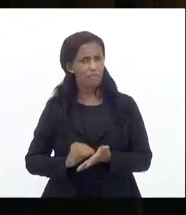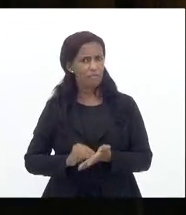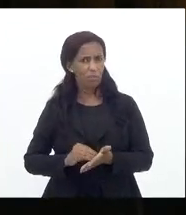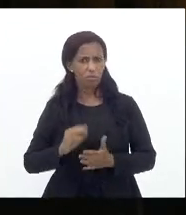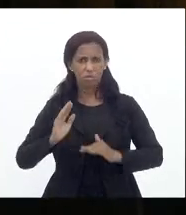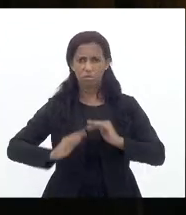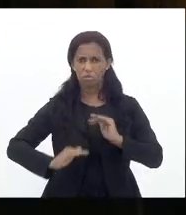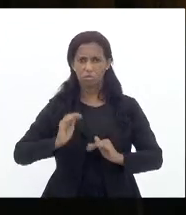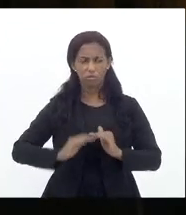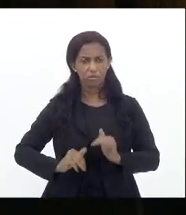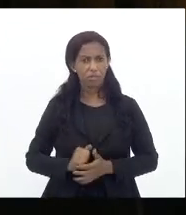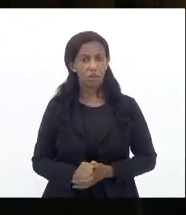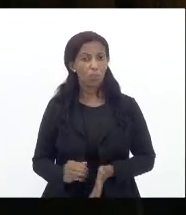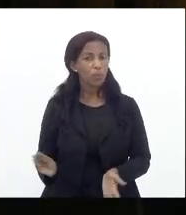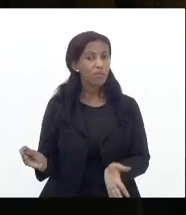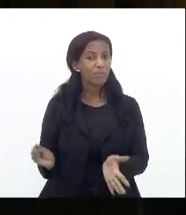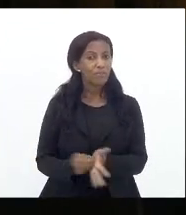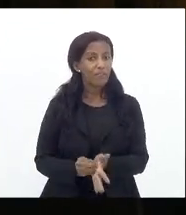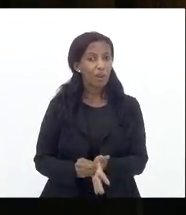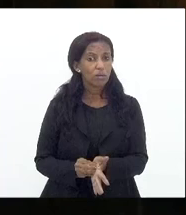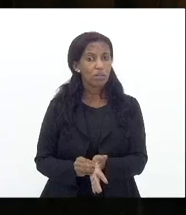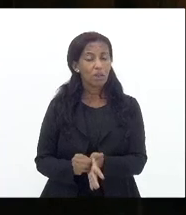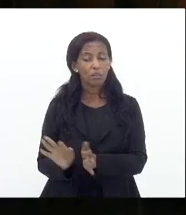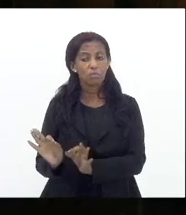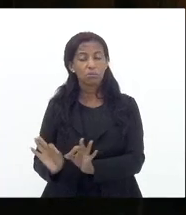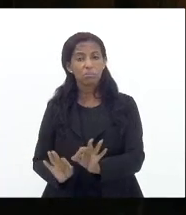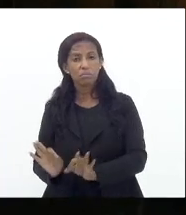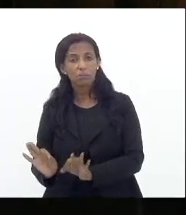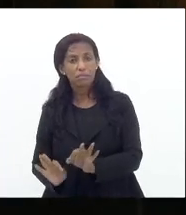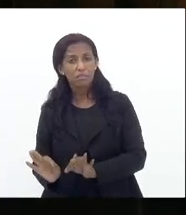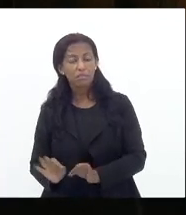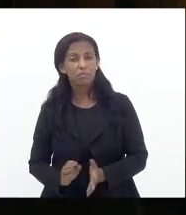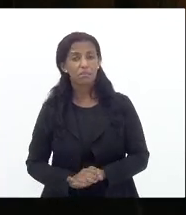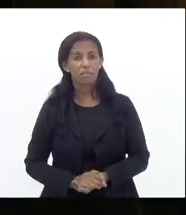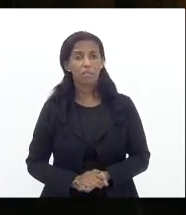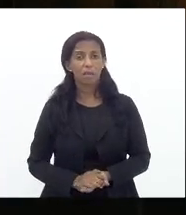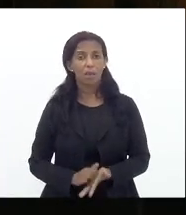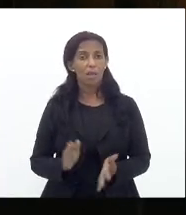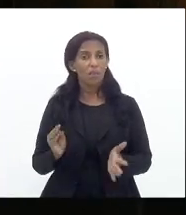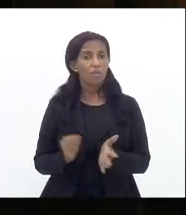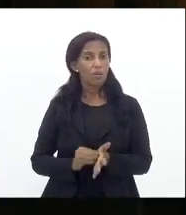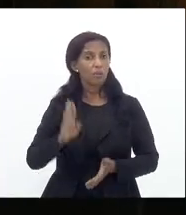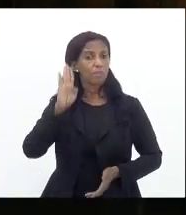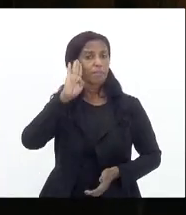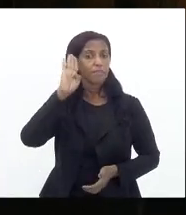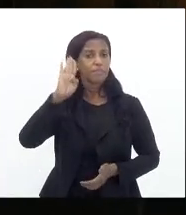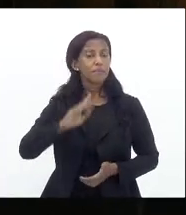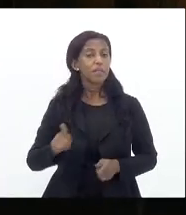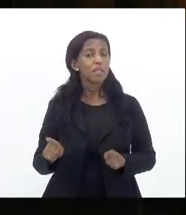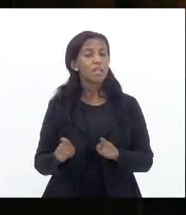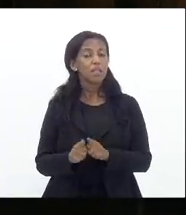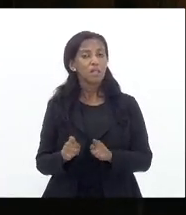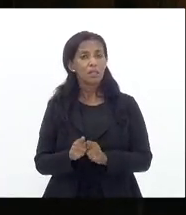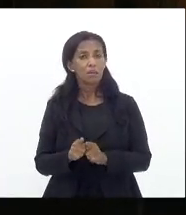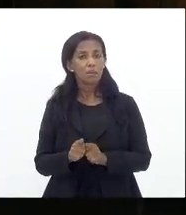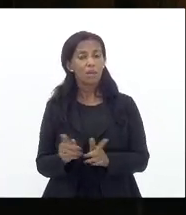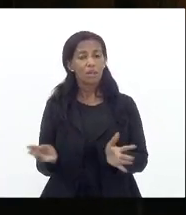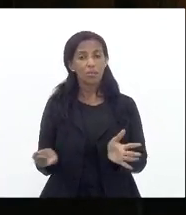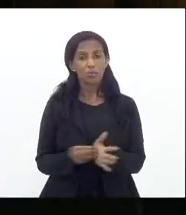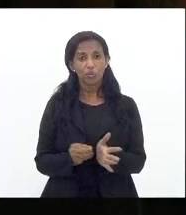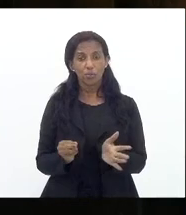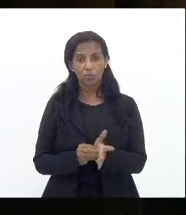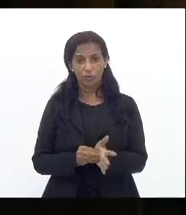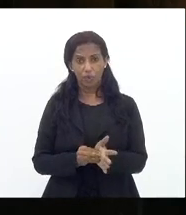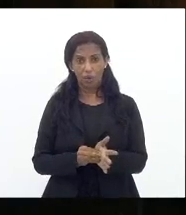o que falta é planejamento falta prioridade e também nos falta